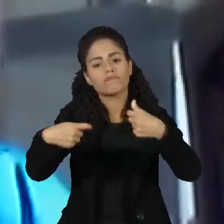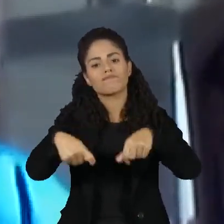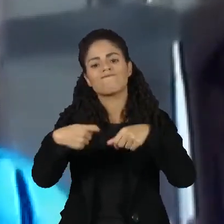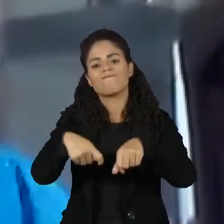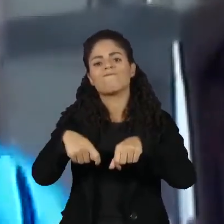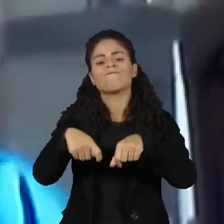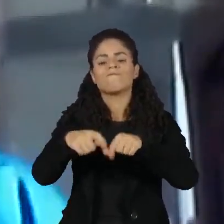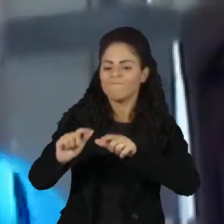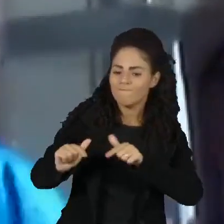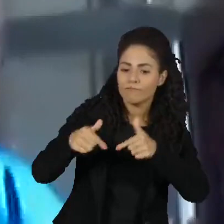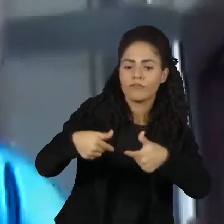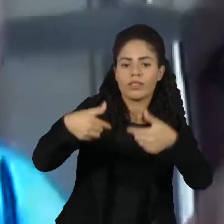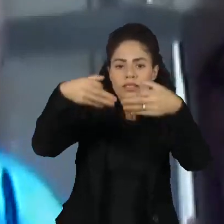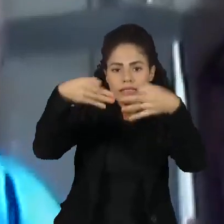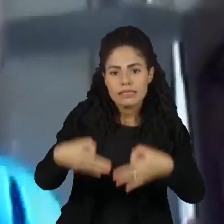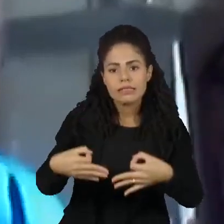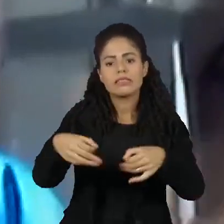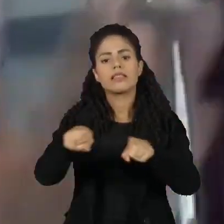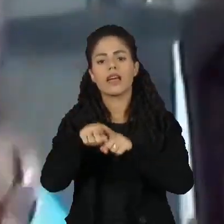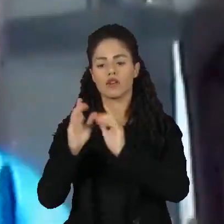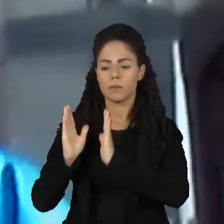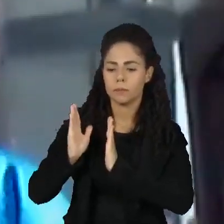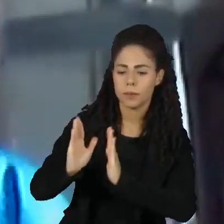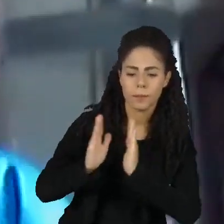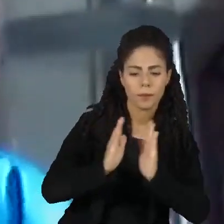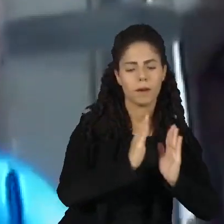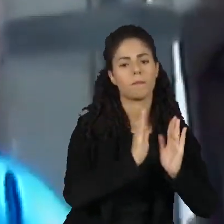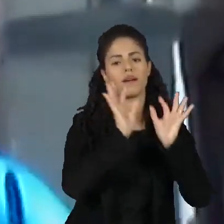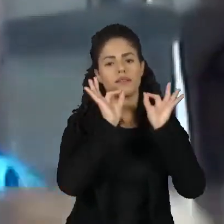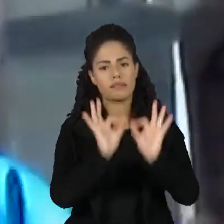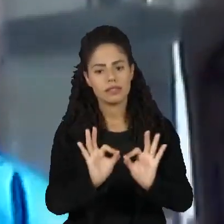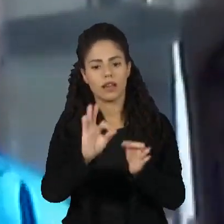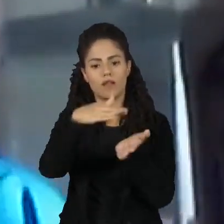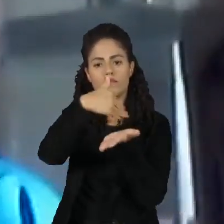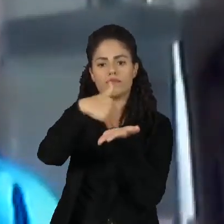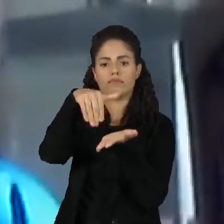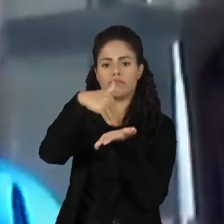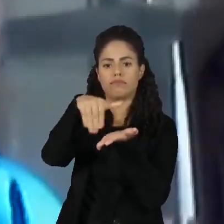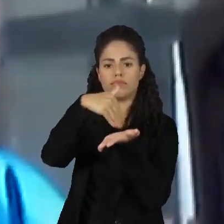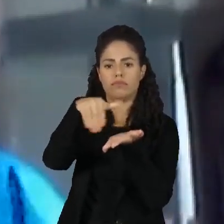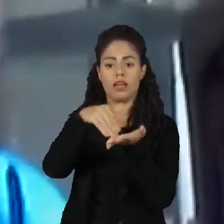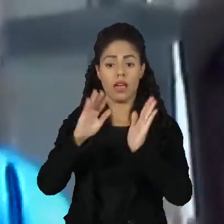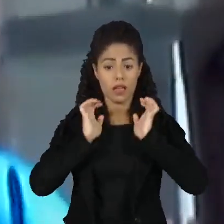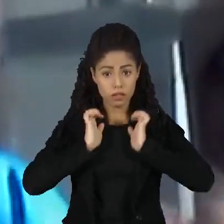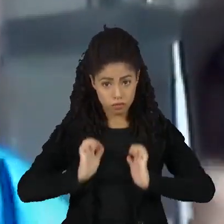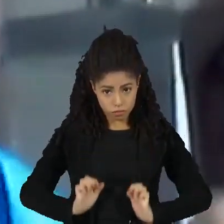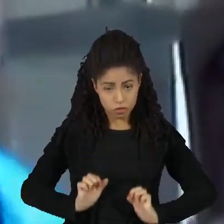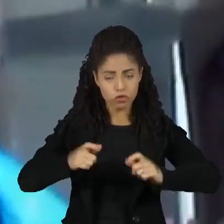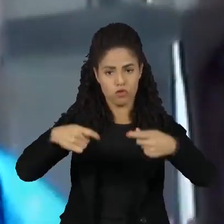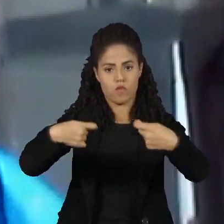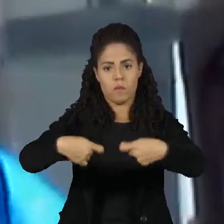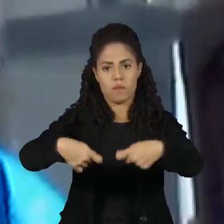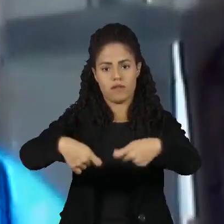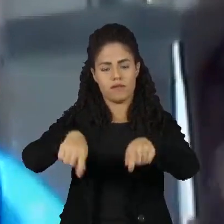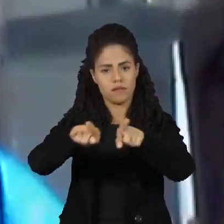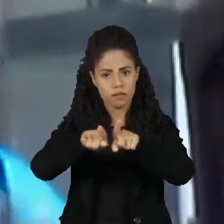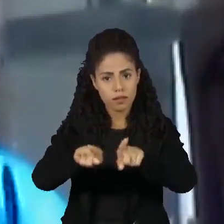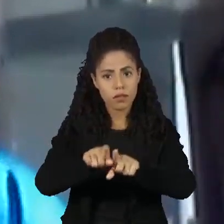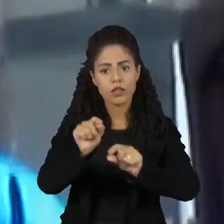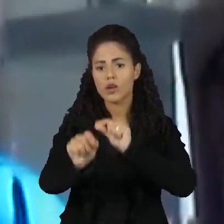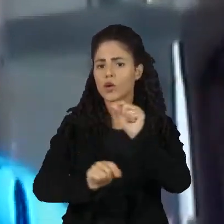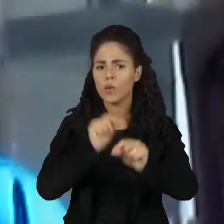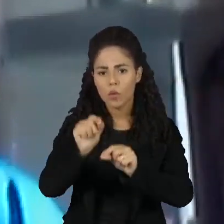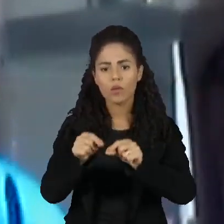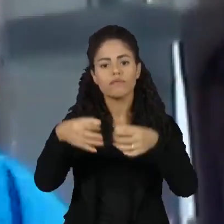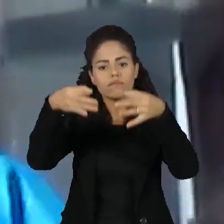haja instauração de procedimentos administrativos e éticos para que exista